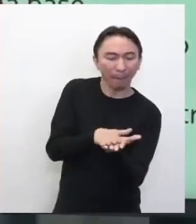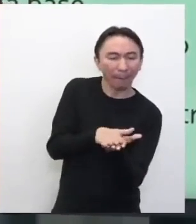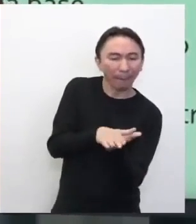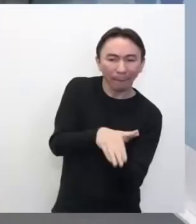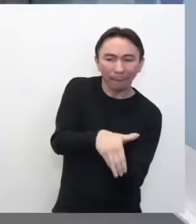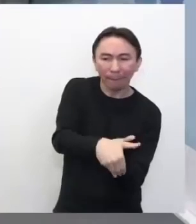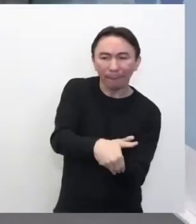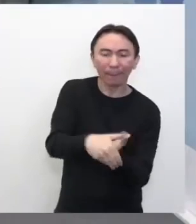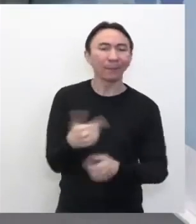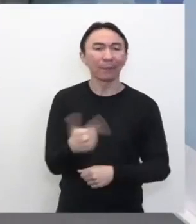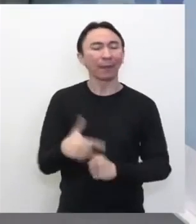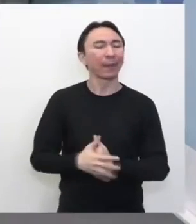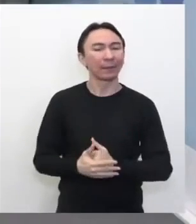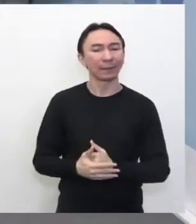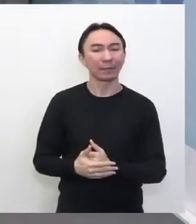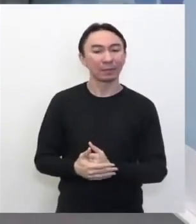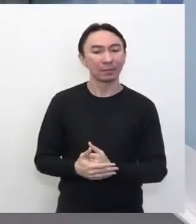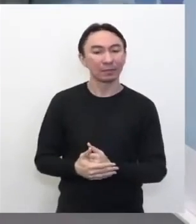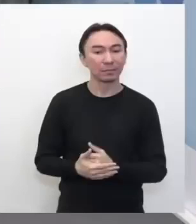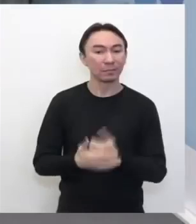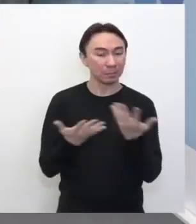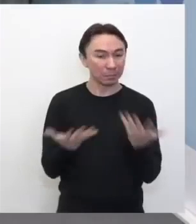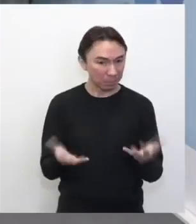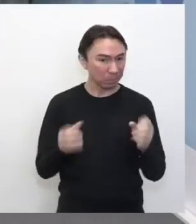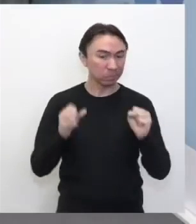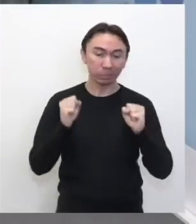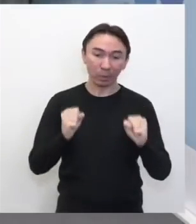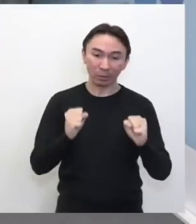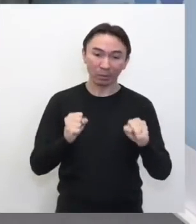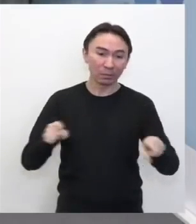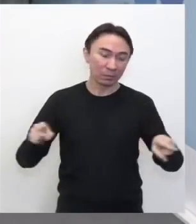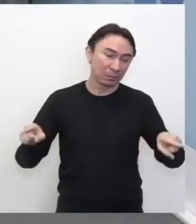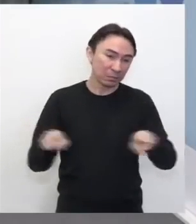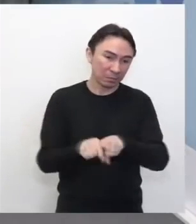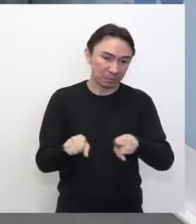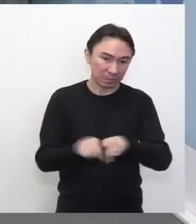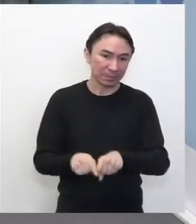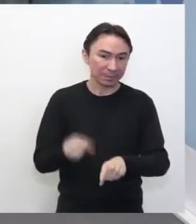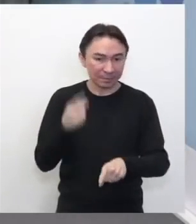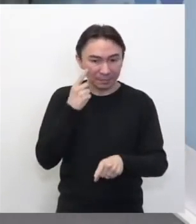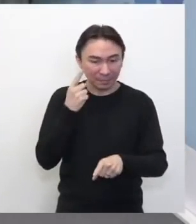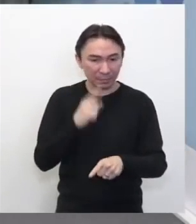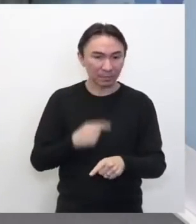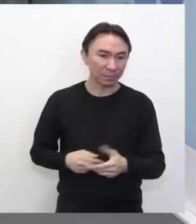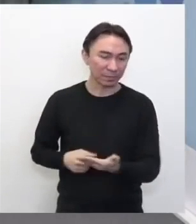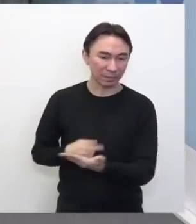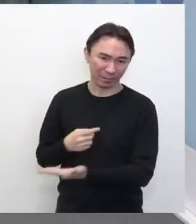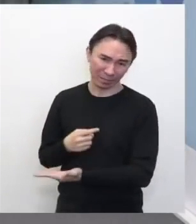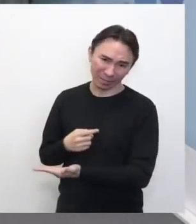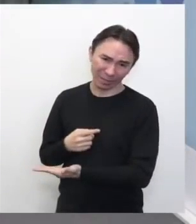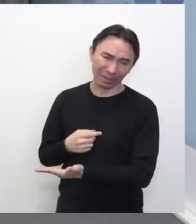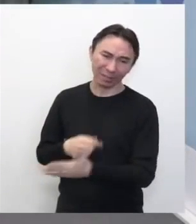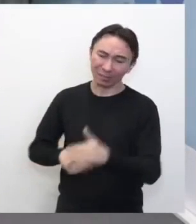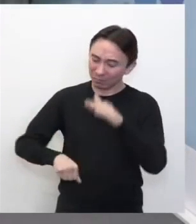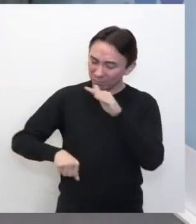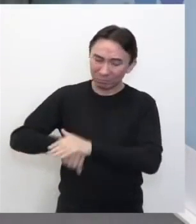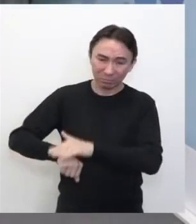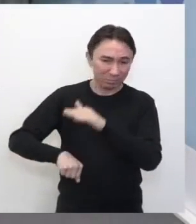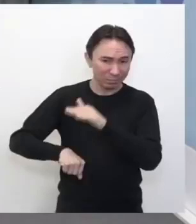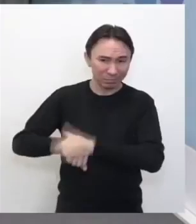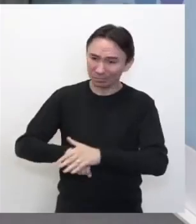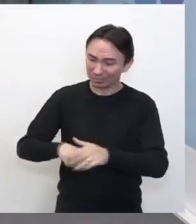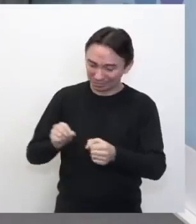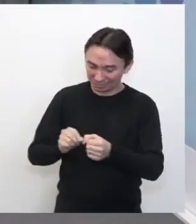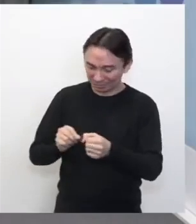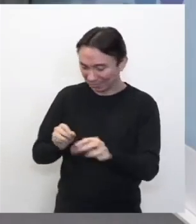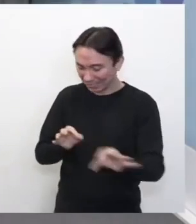podemos utilizar a nossa ideia, né, Tony? Que a gente fez. Isso mesmo.